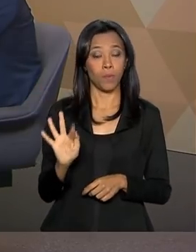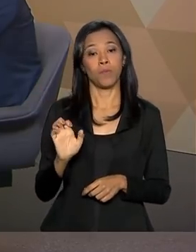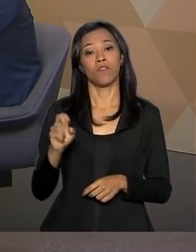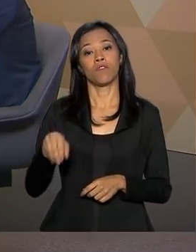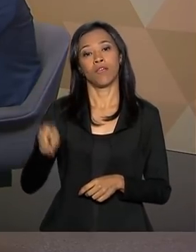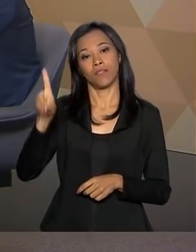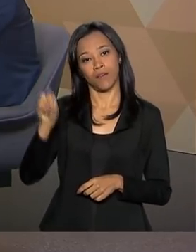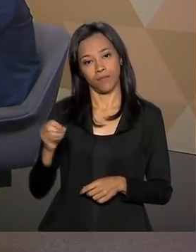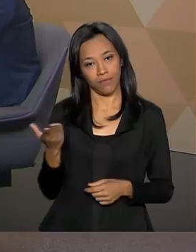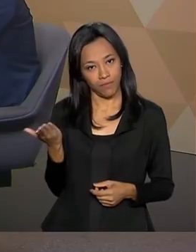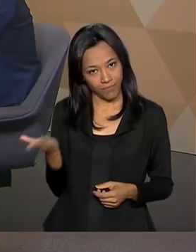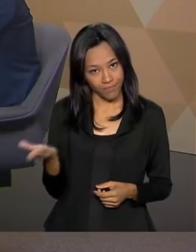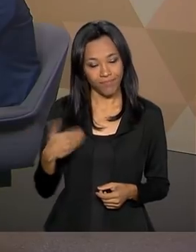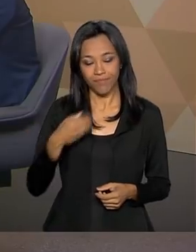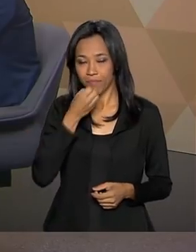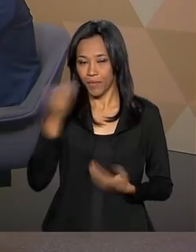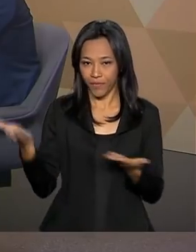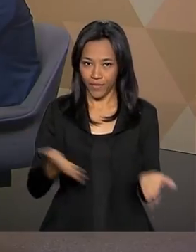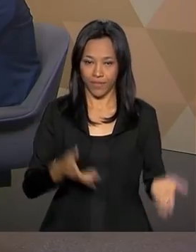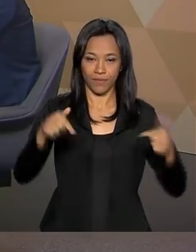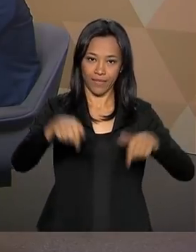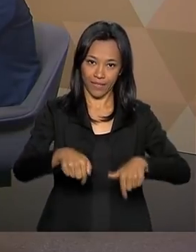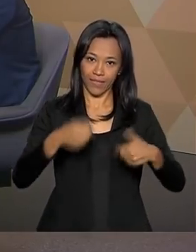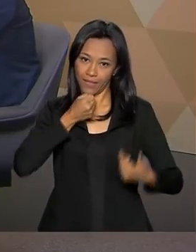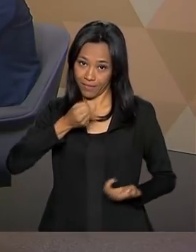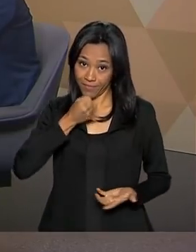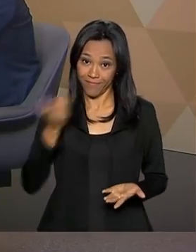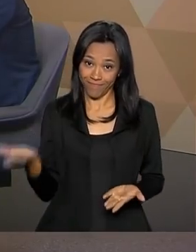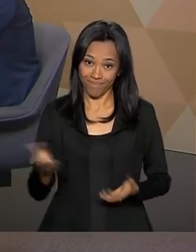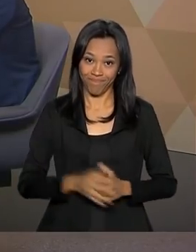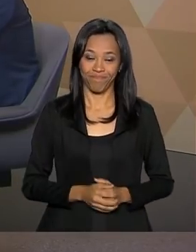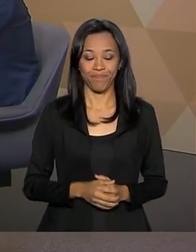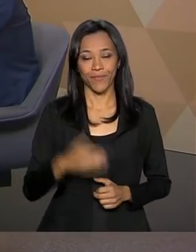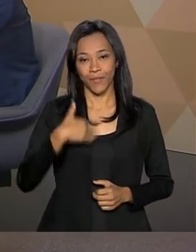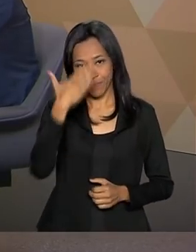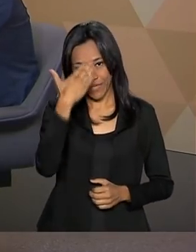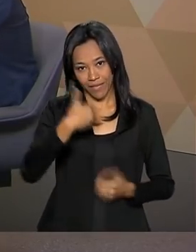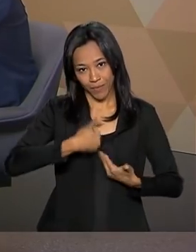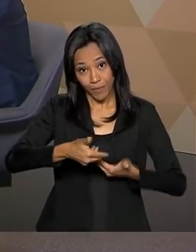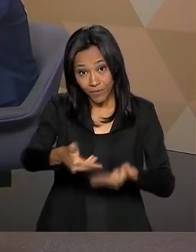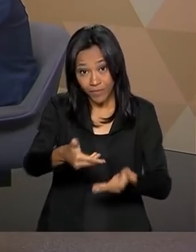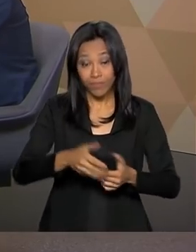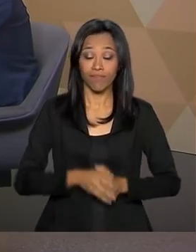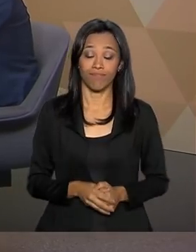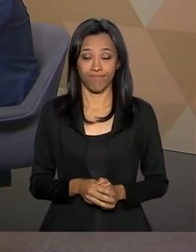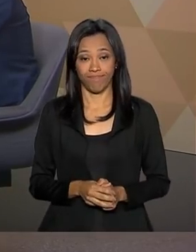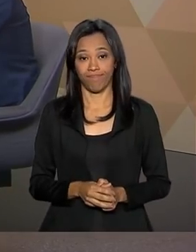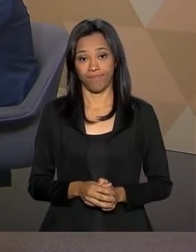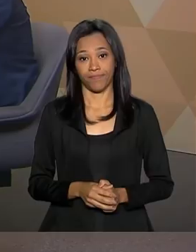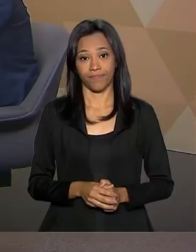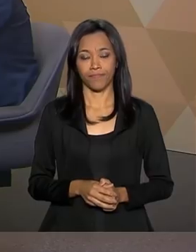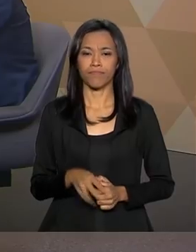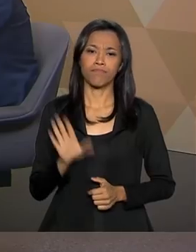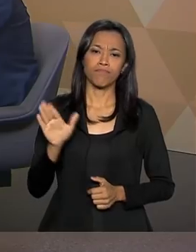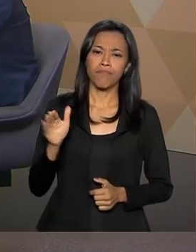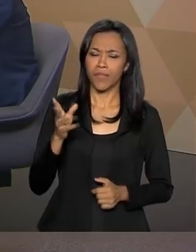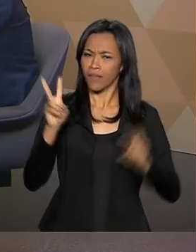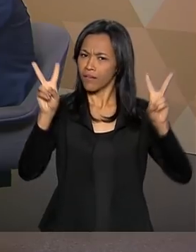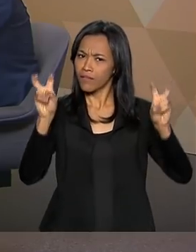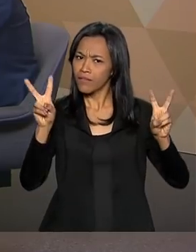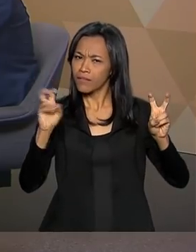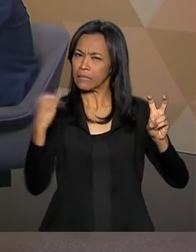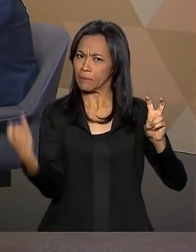Seja muito bem-vindo aqui ao Brasil em Pauta, secretário. Obrigado pelo convite. Para falar de um tema